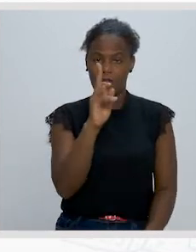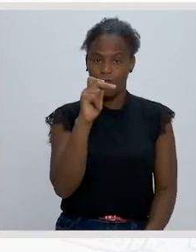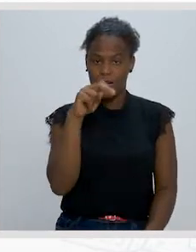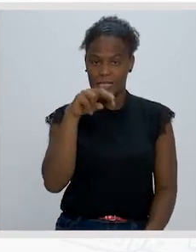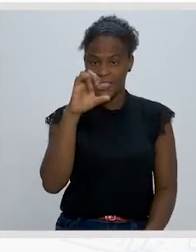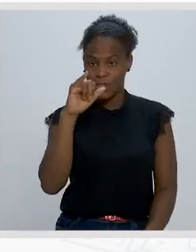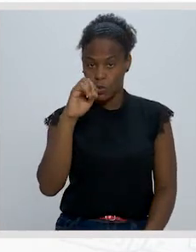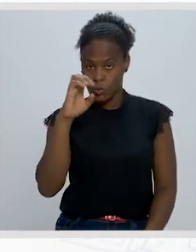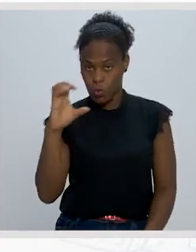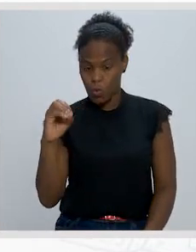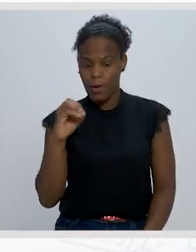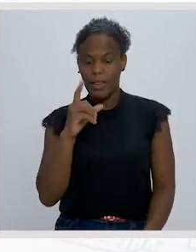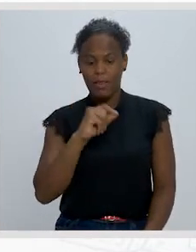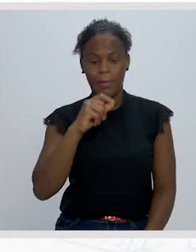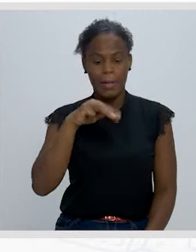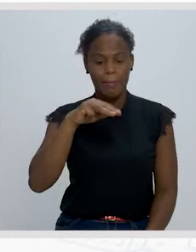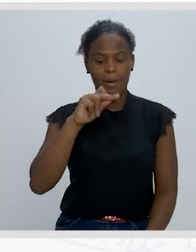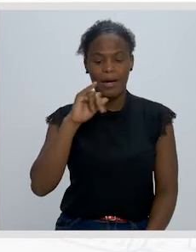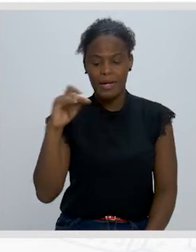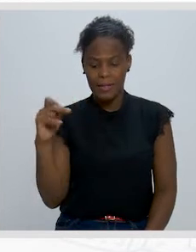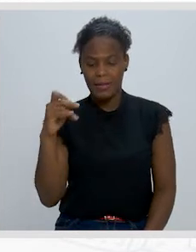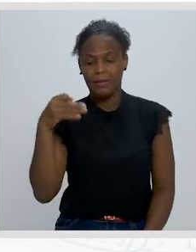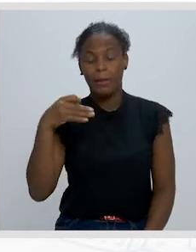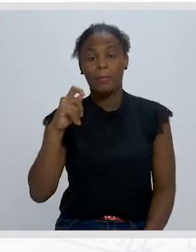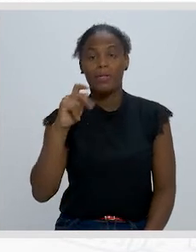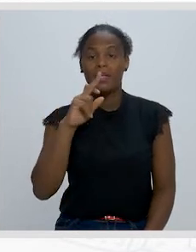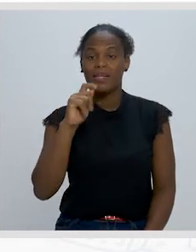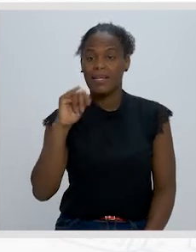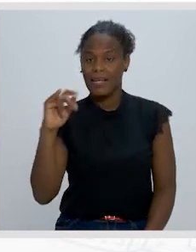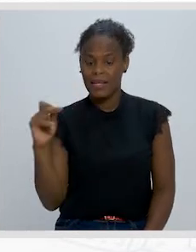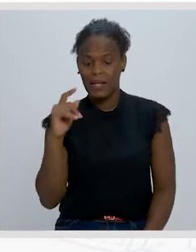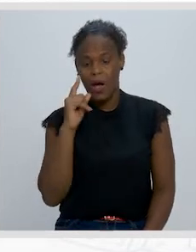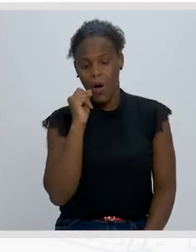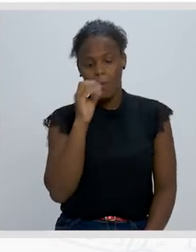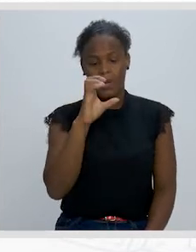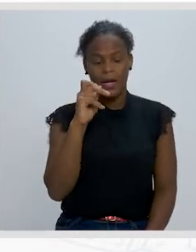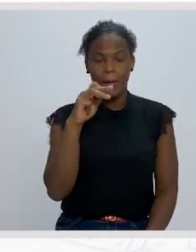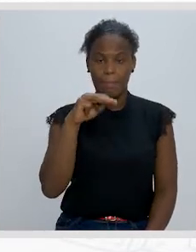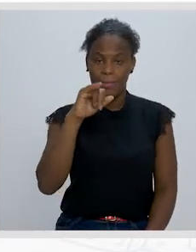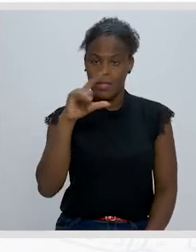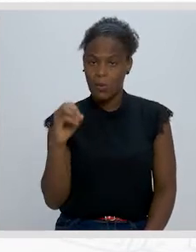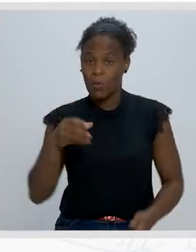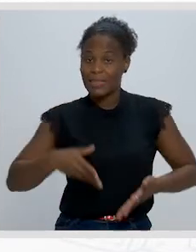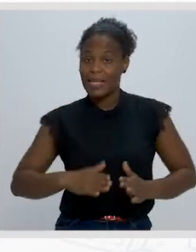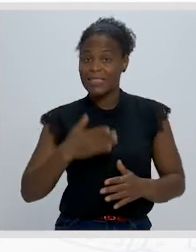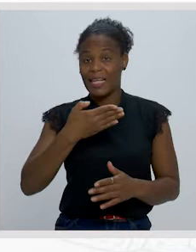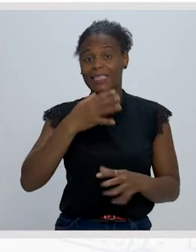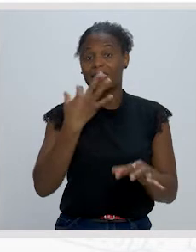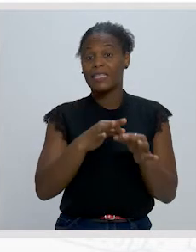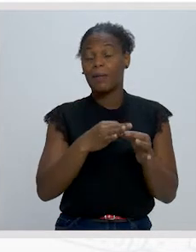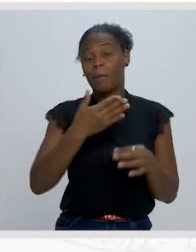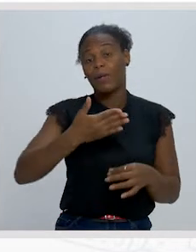Maria de Espírito Santo Duarte Nunes Pereira, Camilo de Almeida Pessanho nasceu a 7 de setembro de